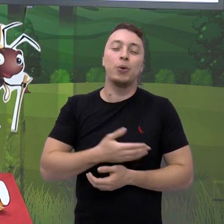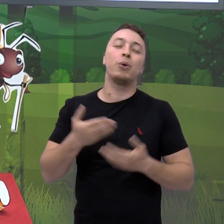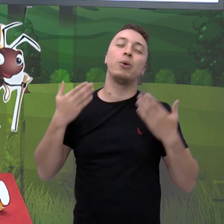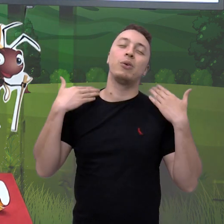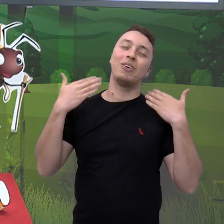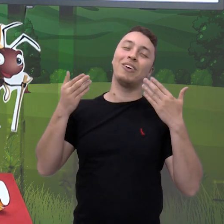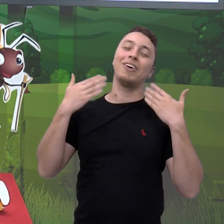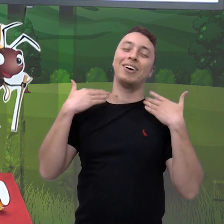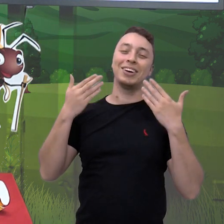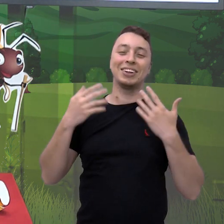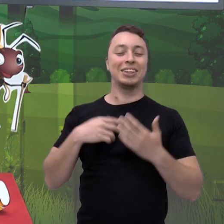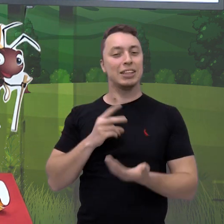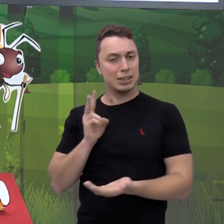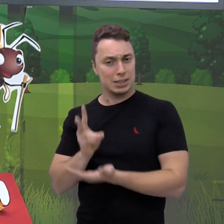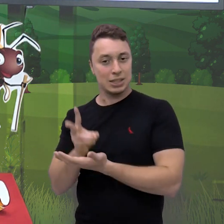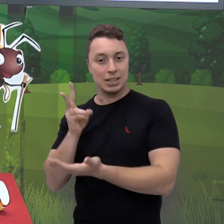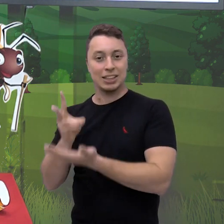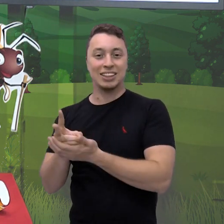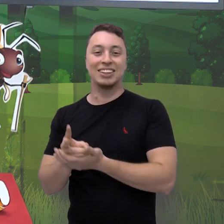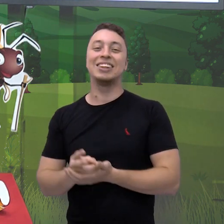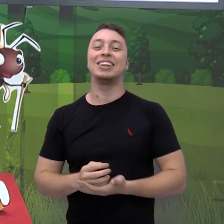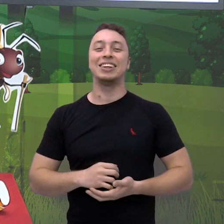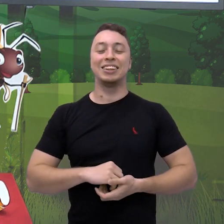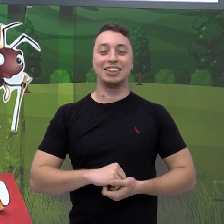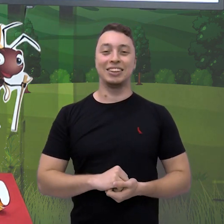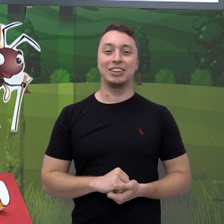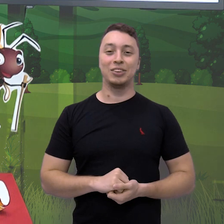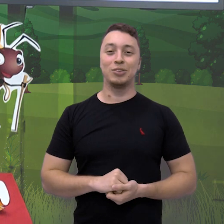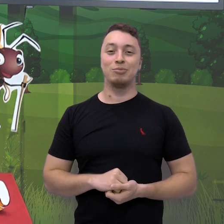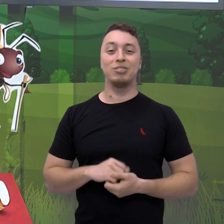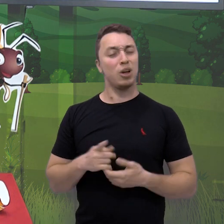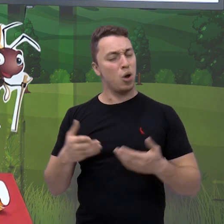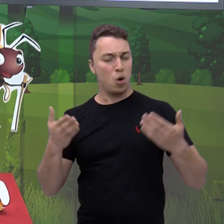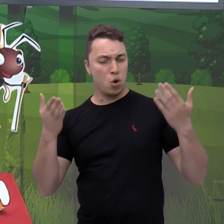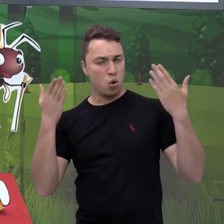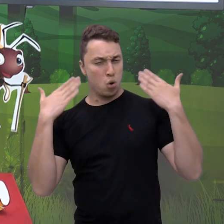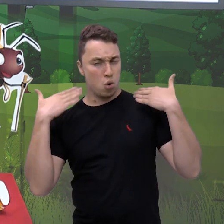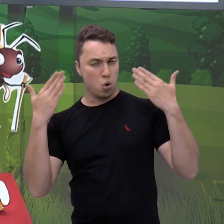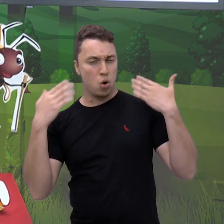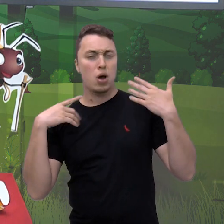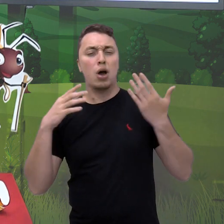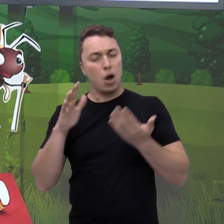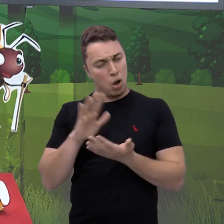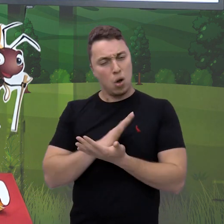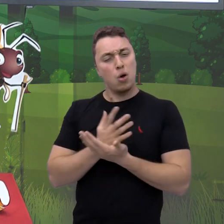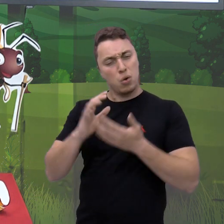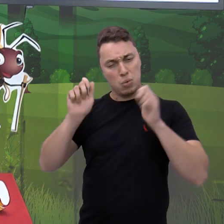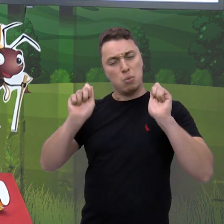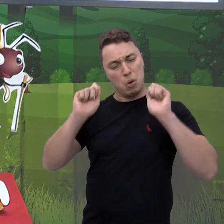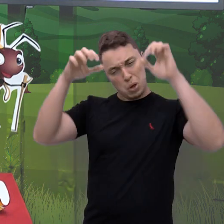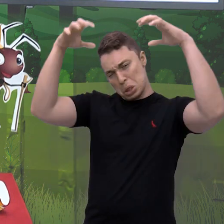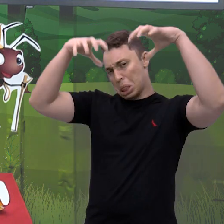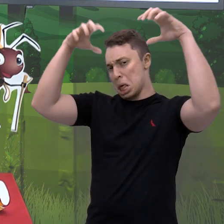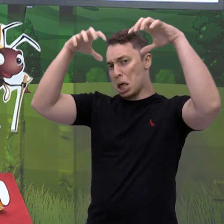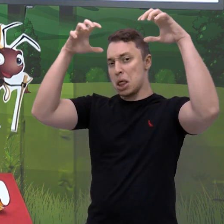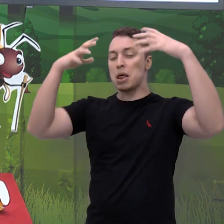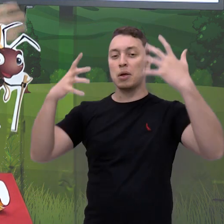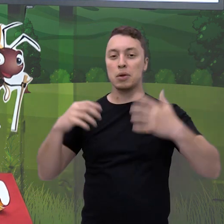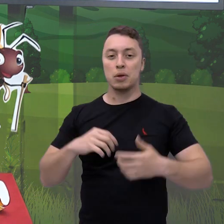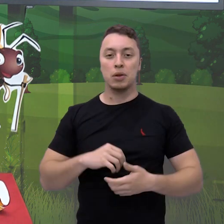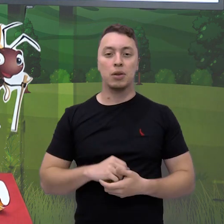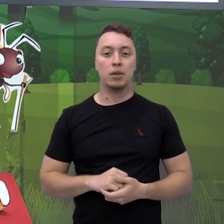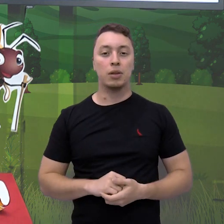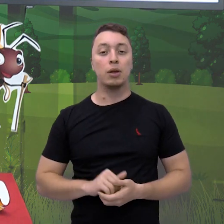é sempre assim a estação do verão. No verão também acontece algumas chuvas, né? Que é até chamado de chuvas de verão.